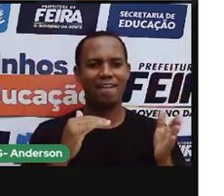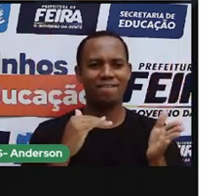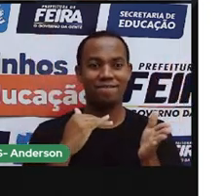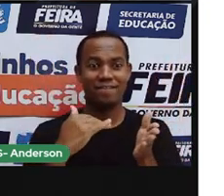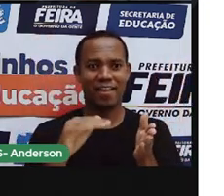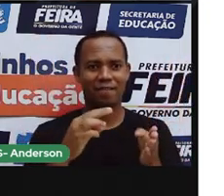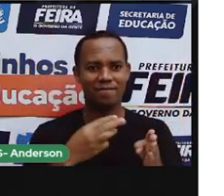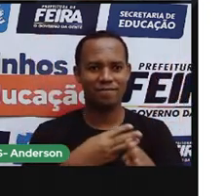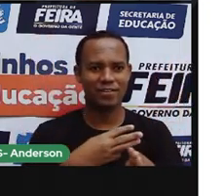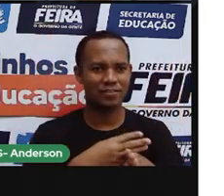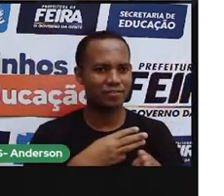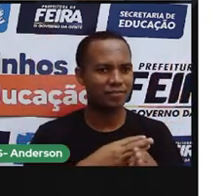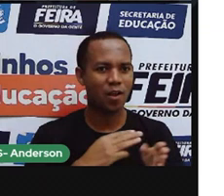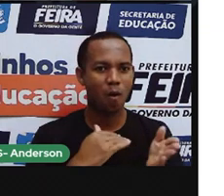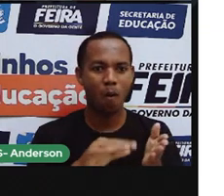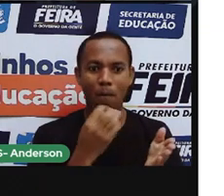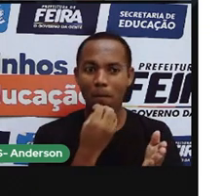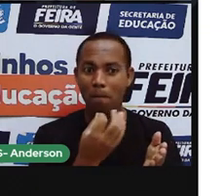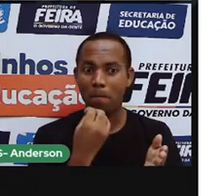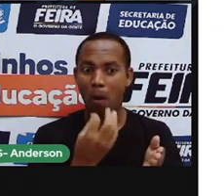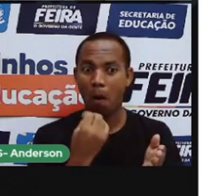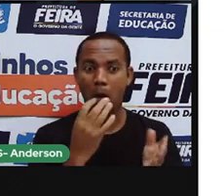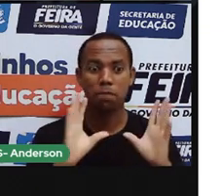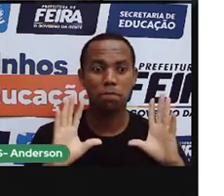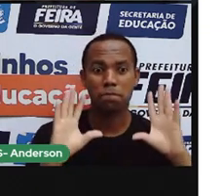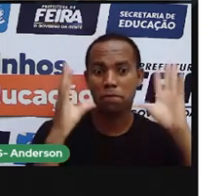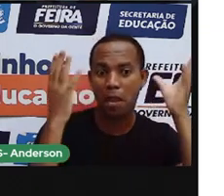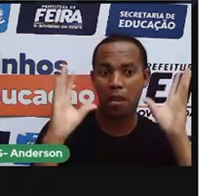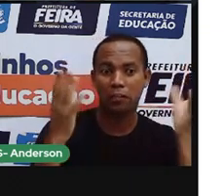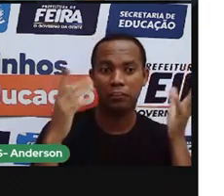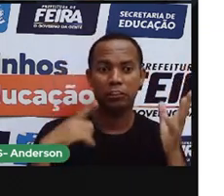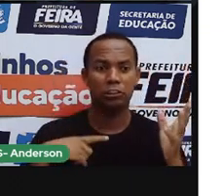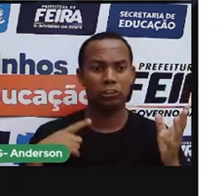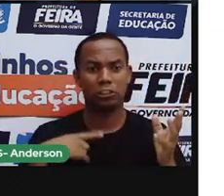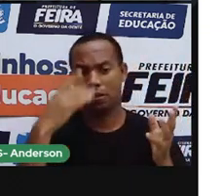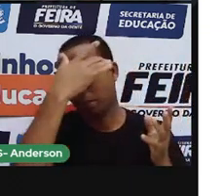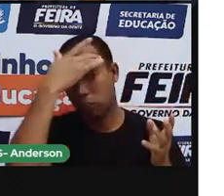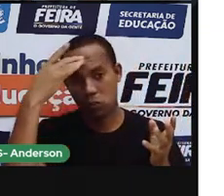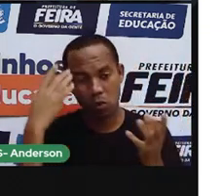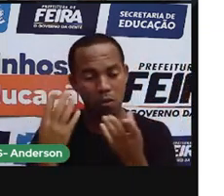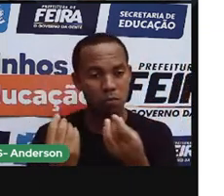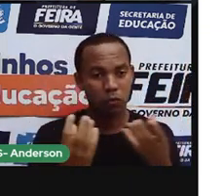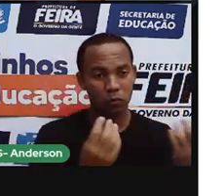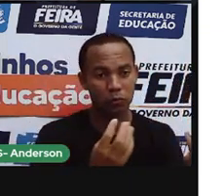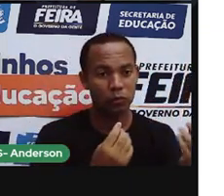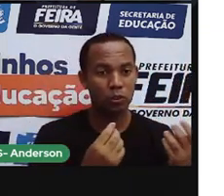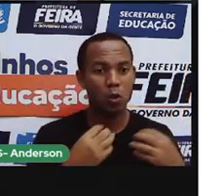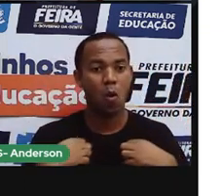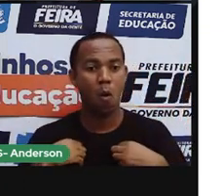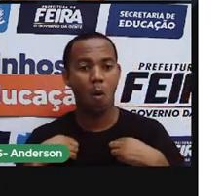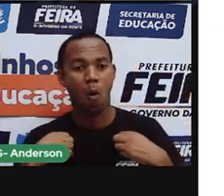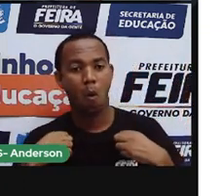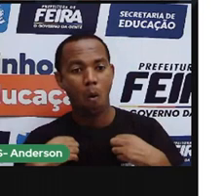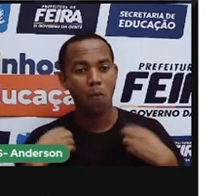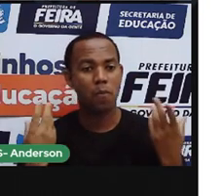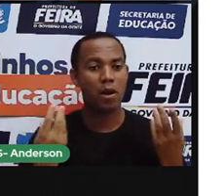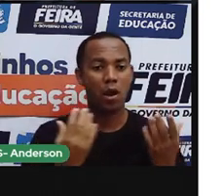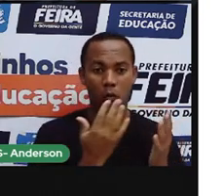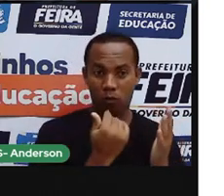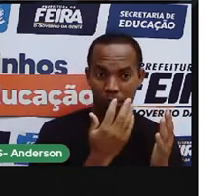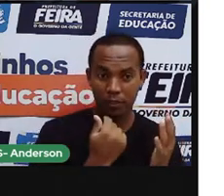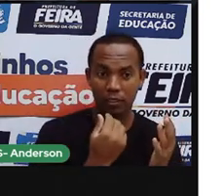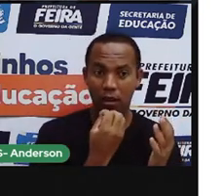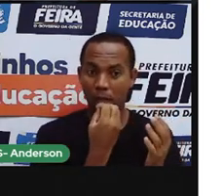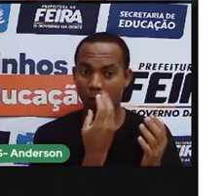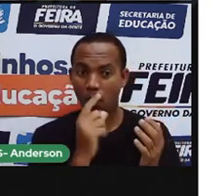Maria contando como foi o reisado de Ticuado Sul. Se tinham muitas pessoas, o que essas pessoas estavam vestindo, se a comida era